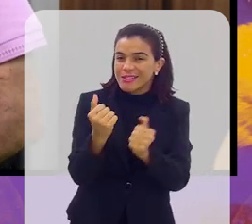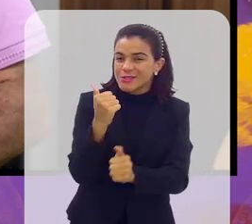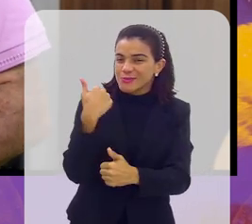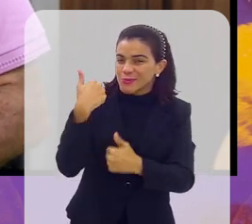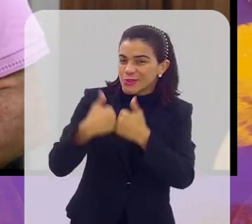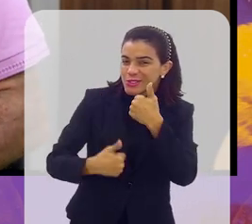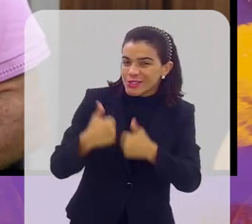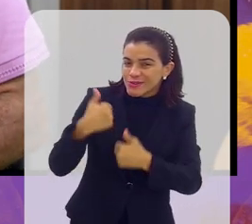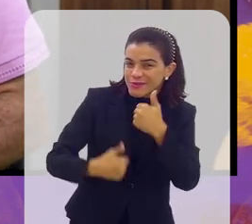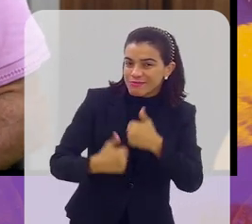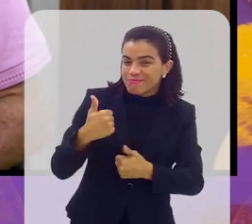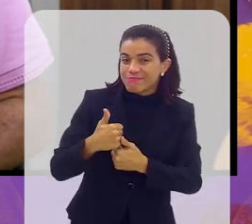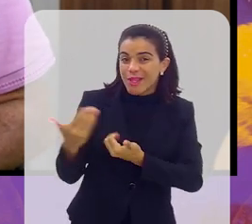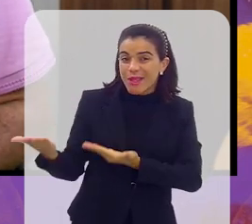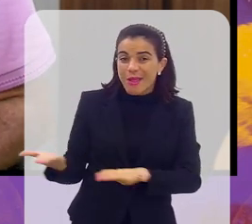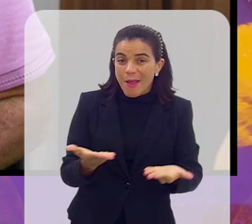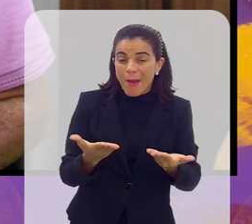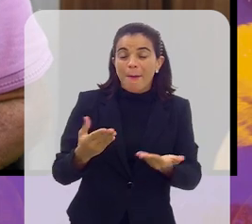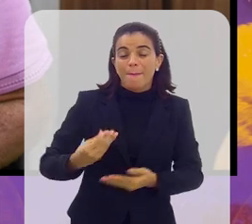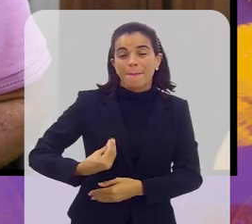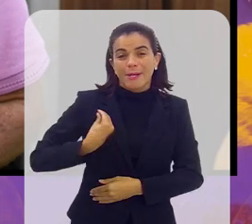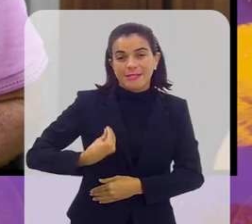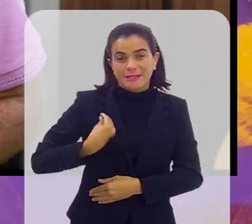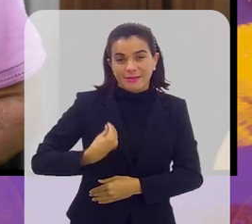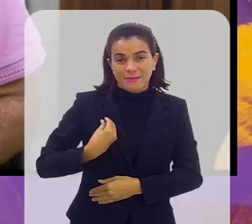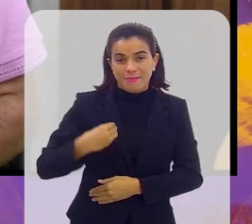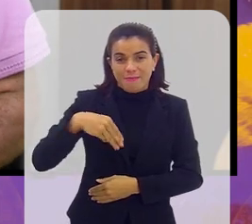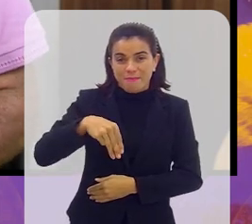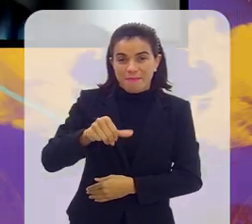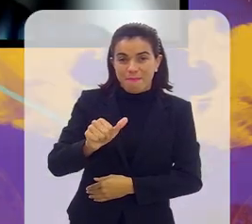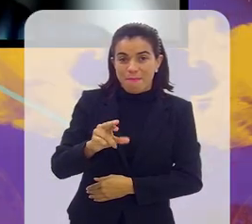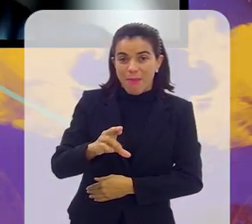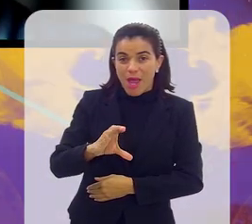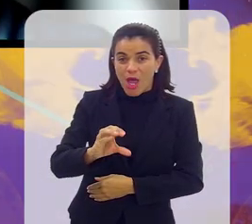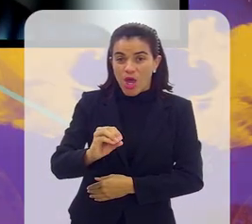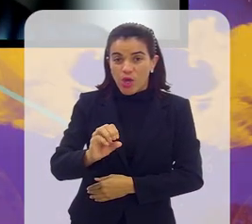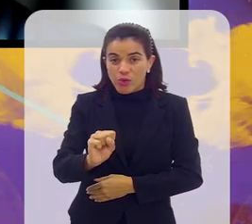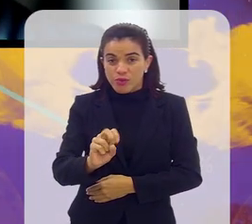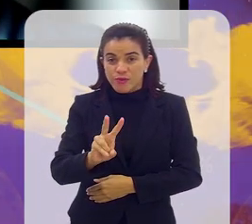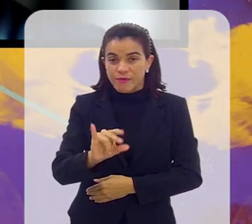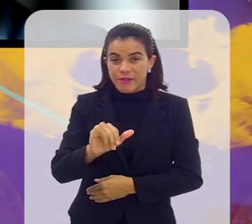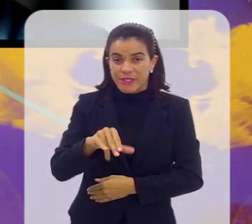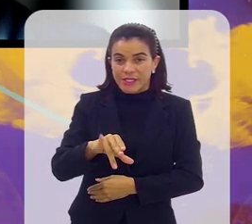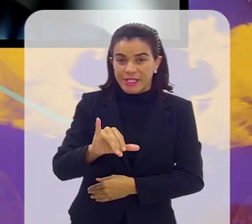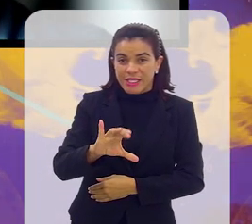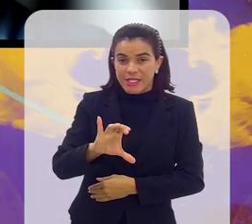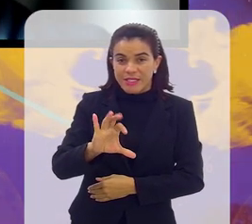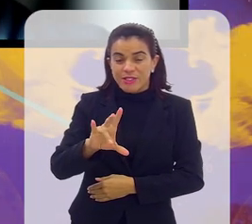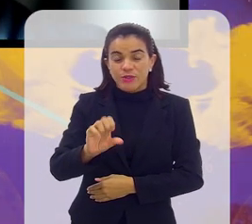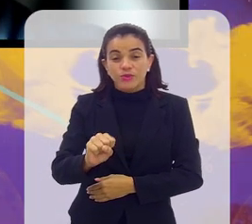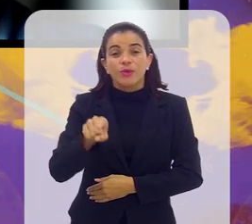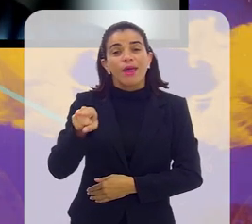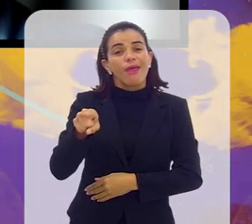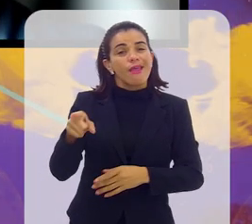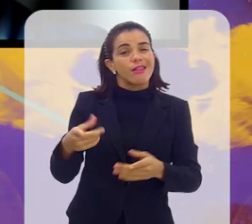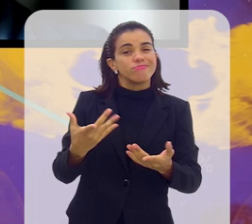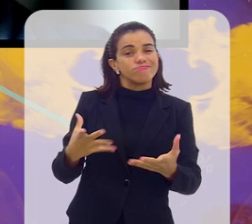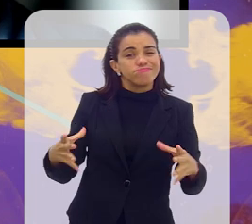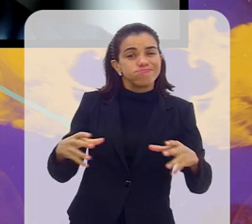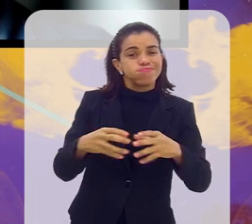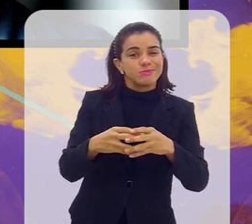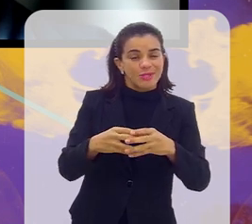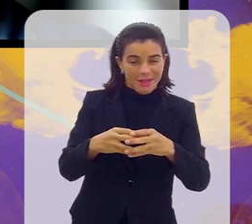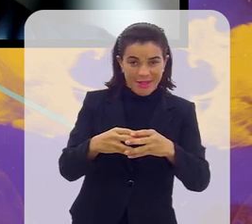Alerja, nós temos a presença do Marcos Vinícius Ataíde, que é diretor de inovação da favela Holden.